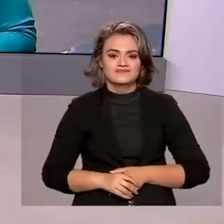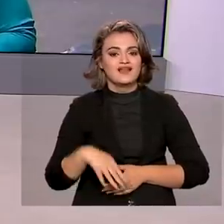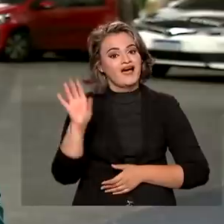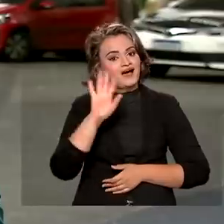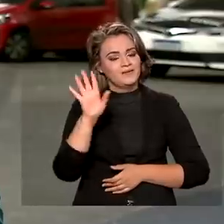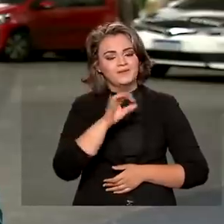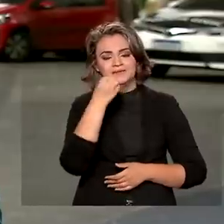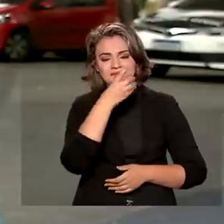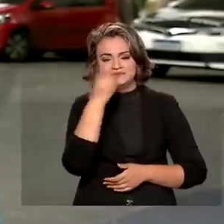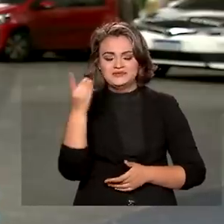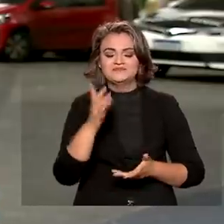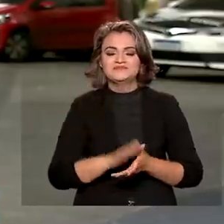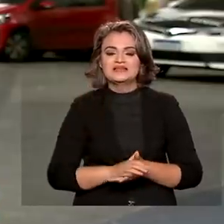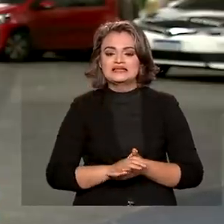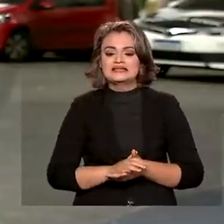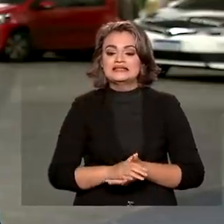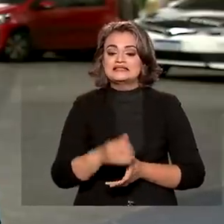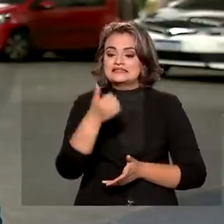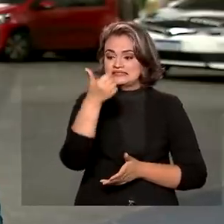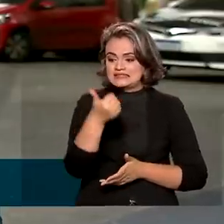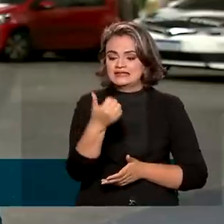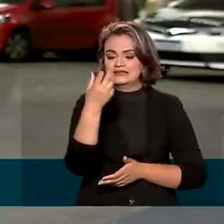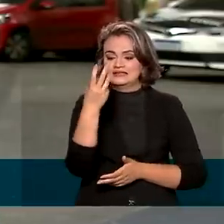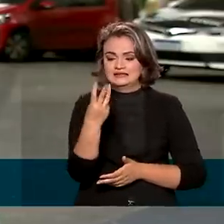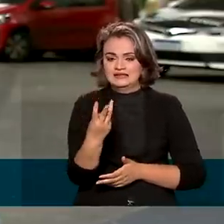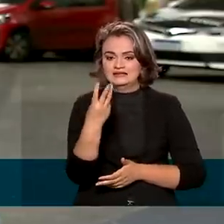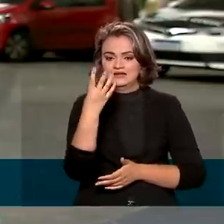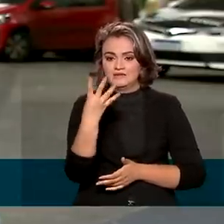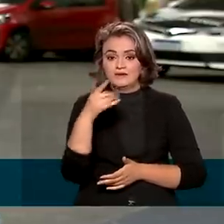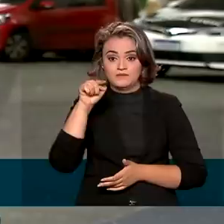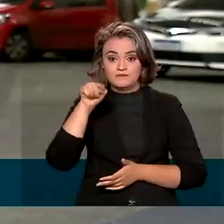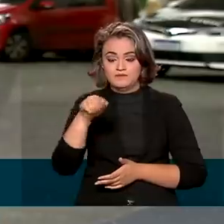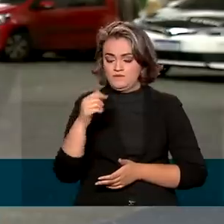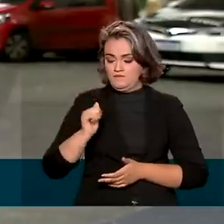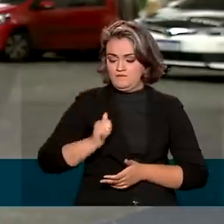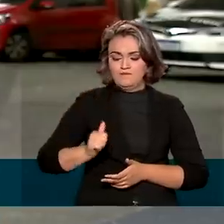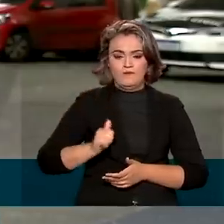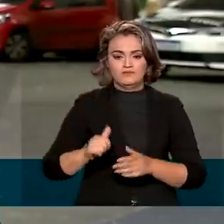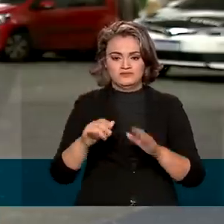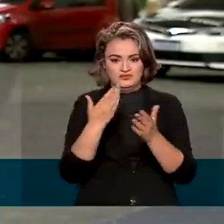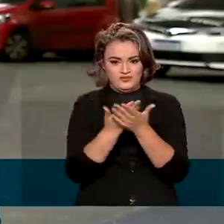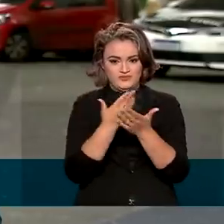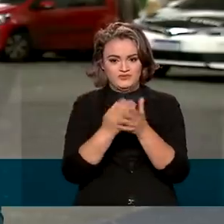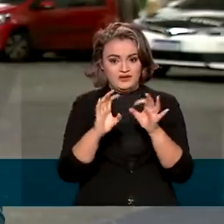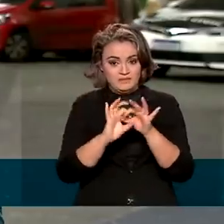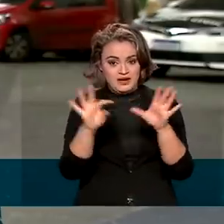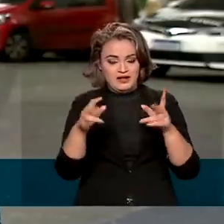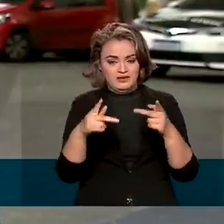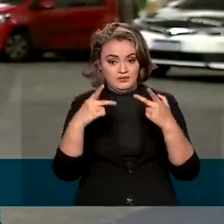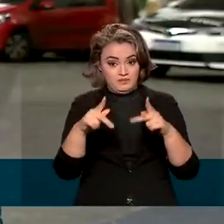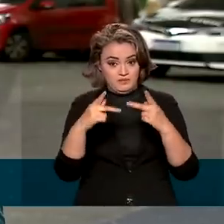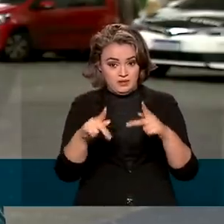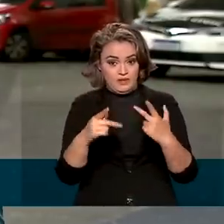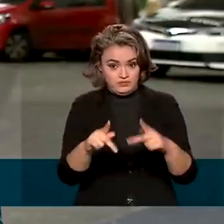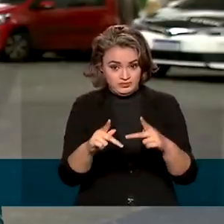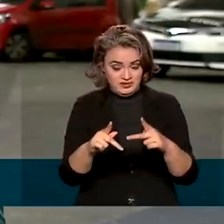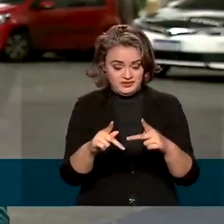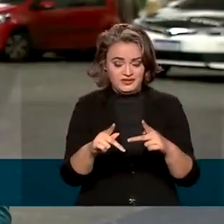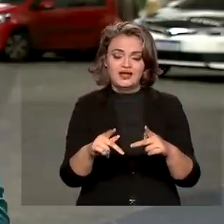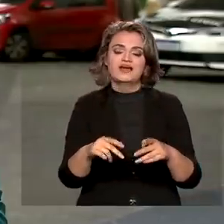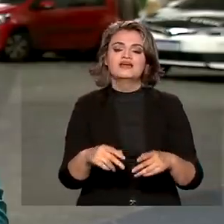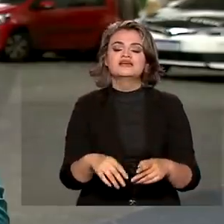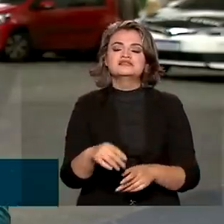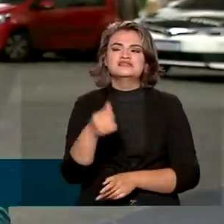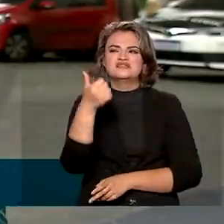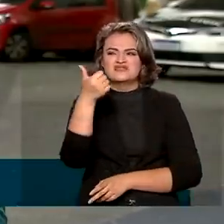Oi, Renata. Bom dia para você. Das mais de 134 mil bolsas de estudo disponibilizadas no programa Universidade para Todos, o Prouni,